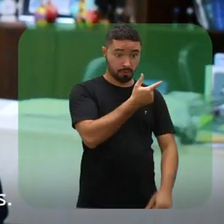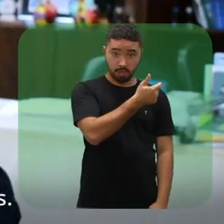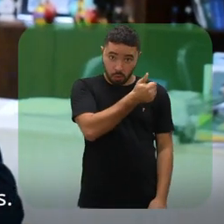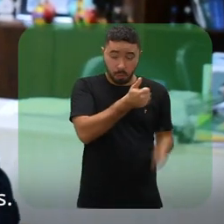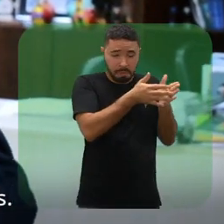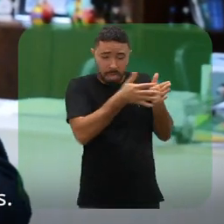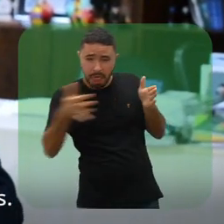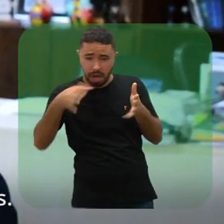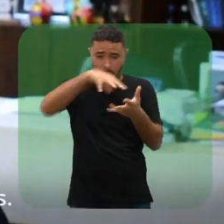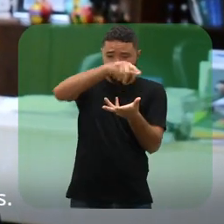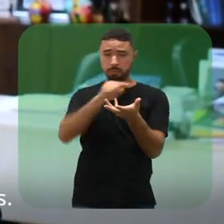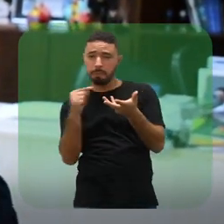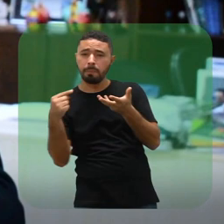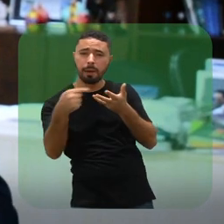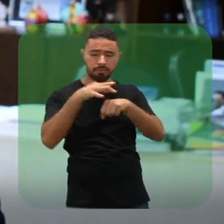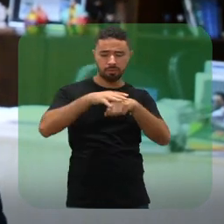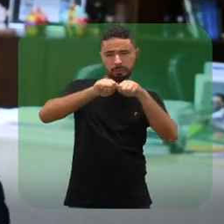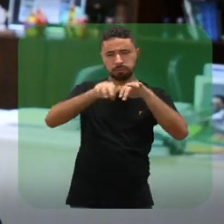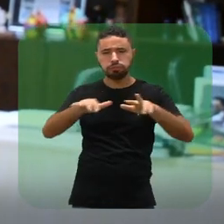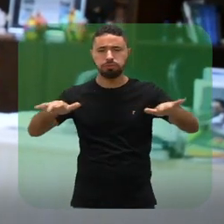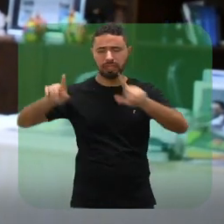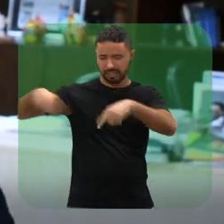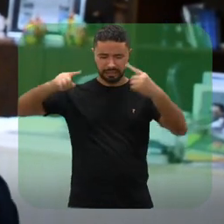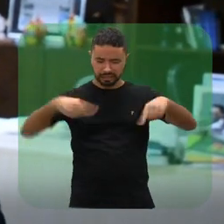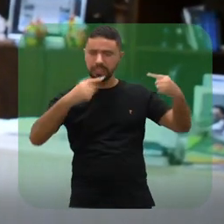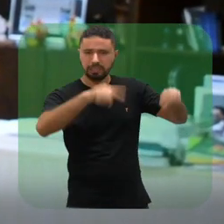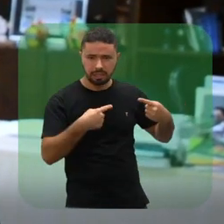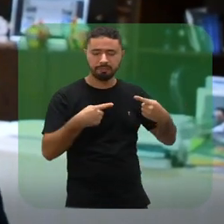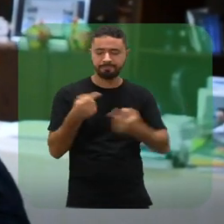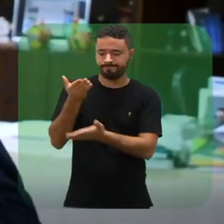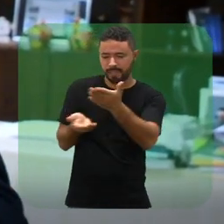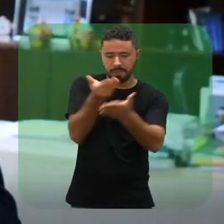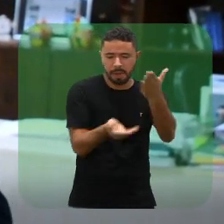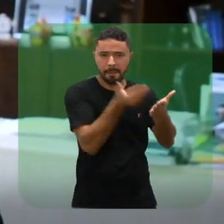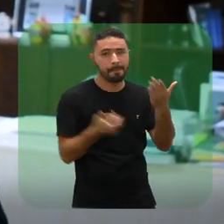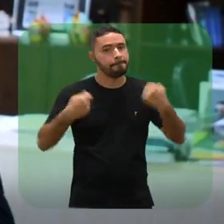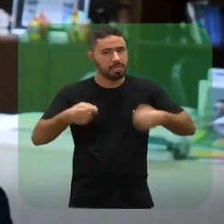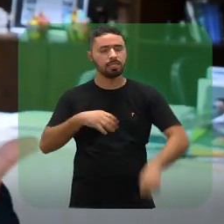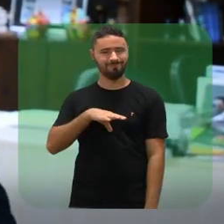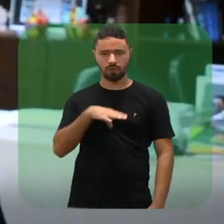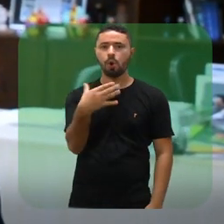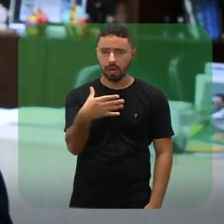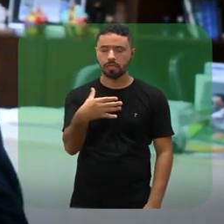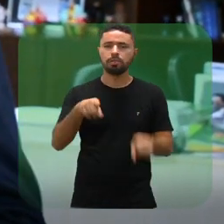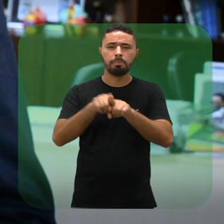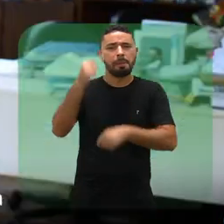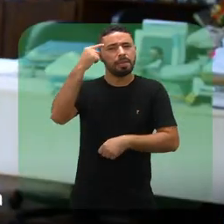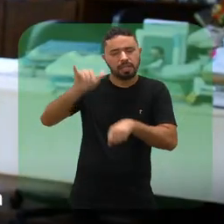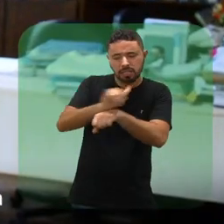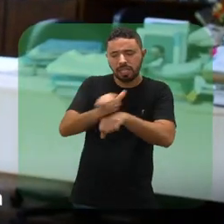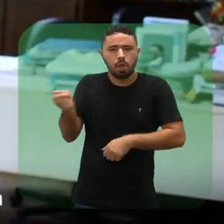a pandemia continuou nos impondo desafios. Tivemos que enfrentar as perdas e consolidar outras formas de